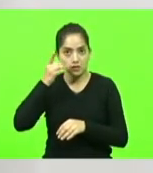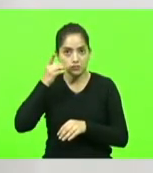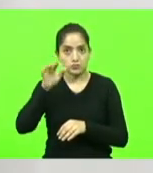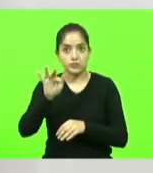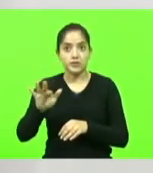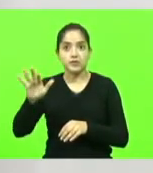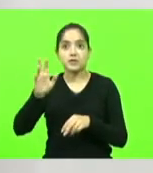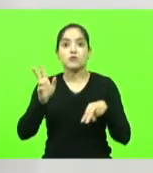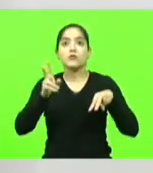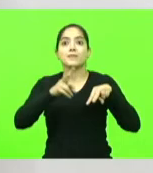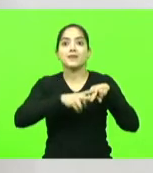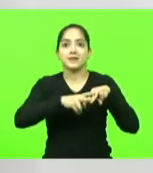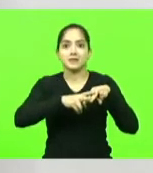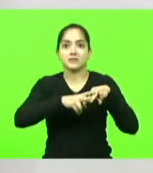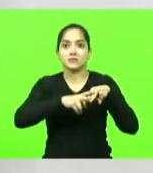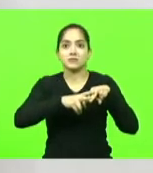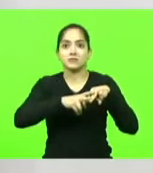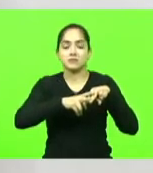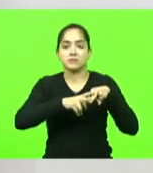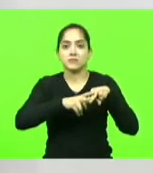preso. Onze dias.